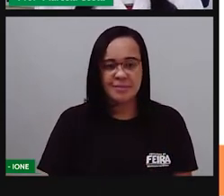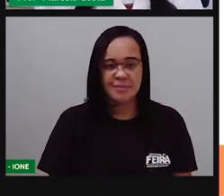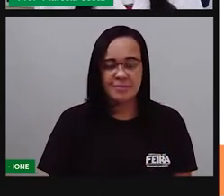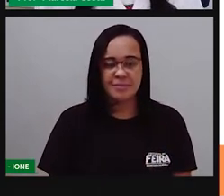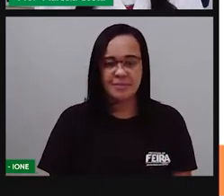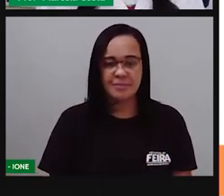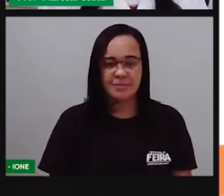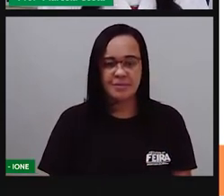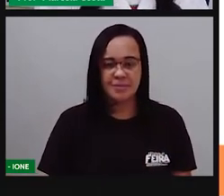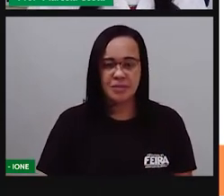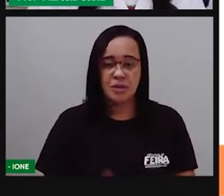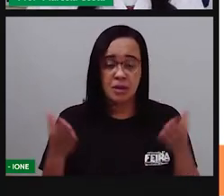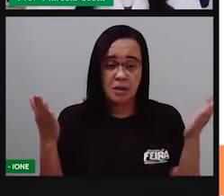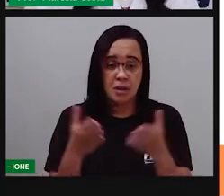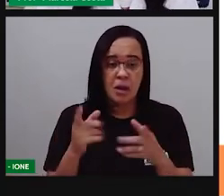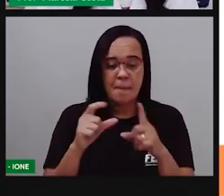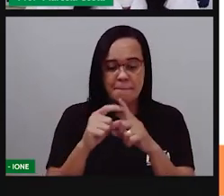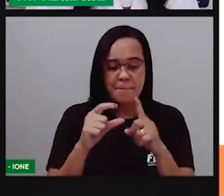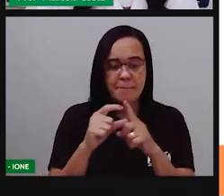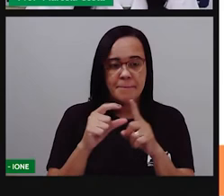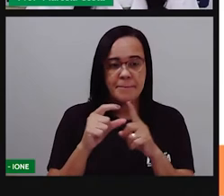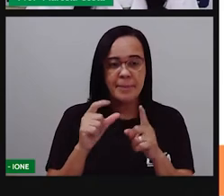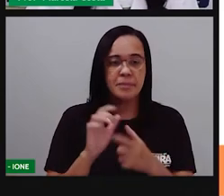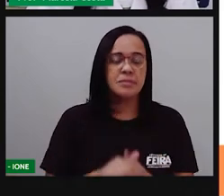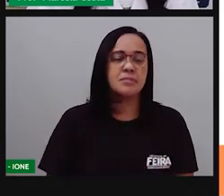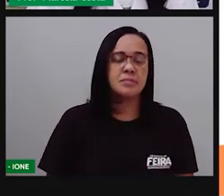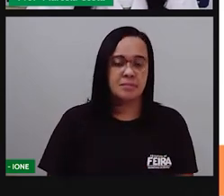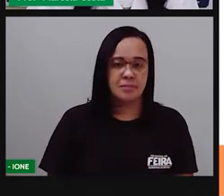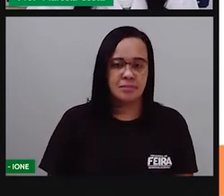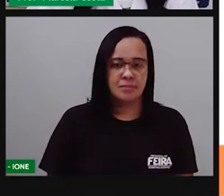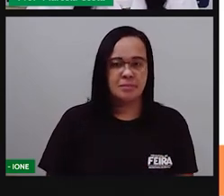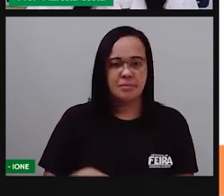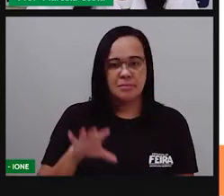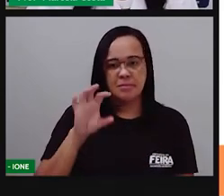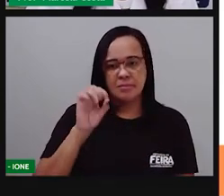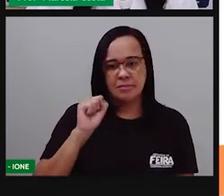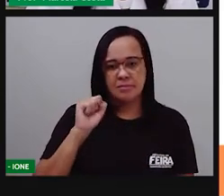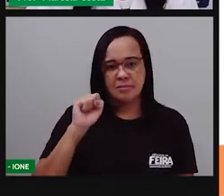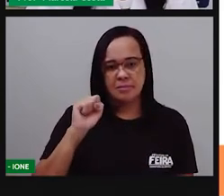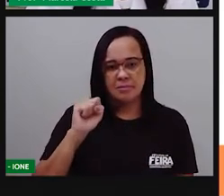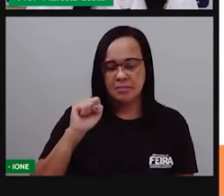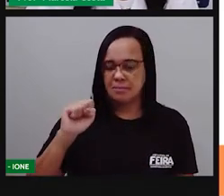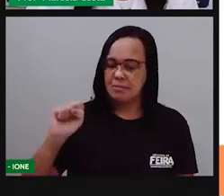Agora vamos para a palavra saco.